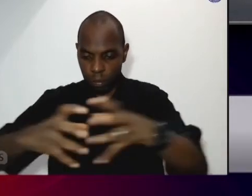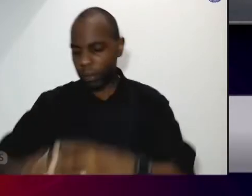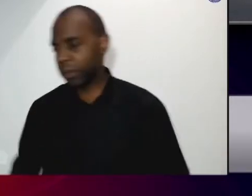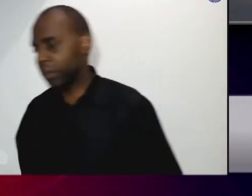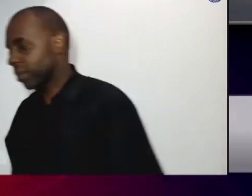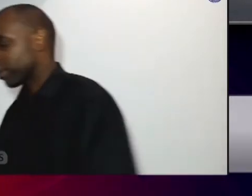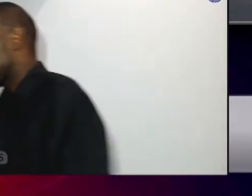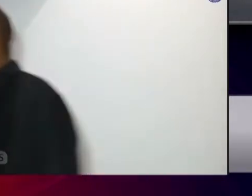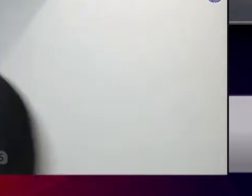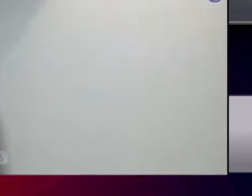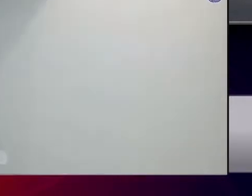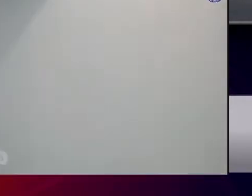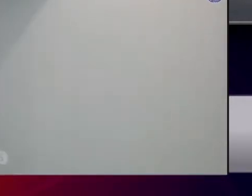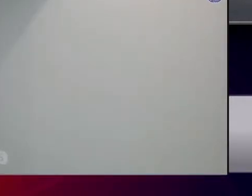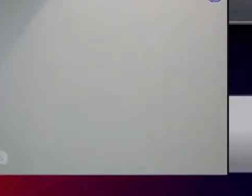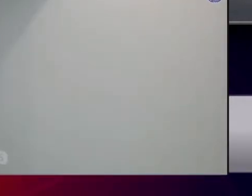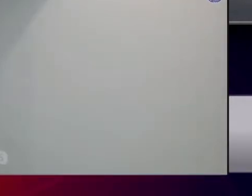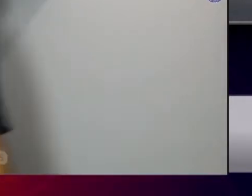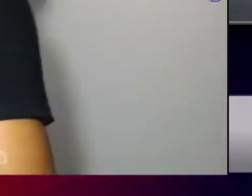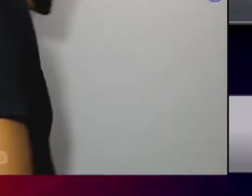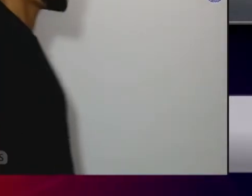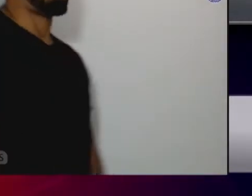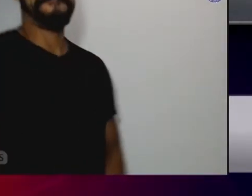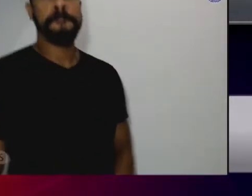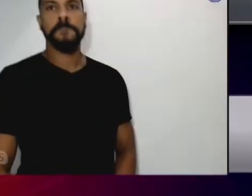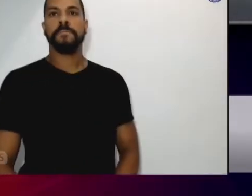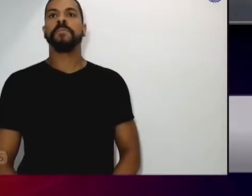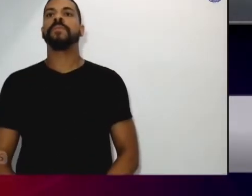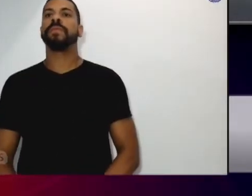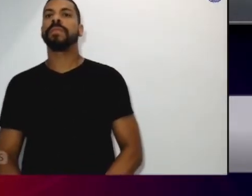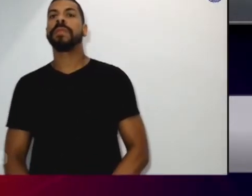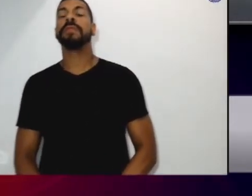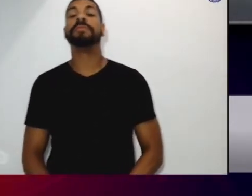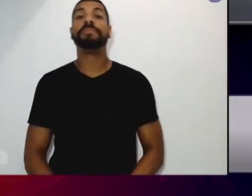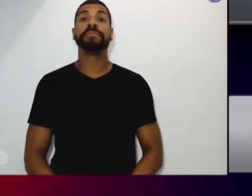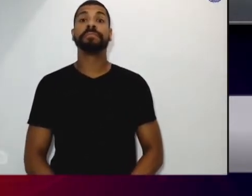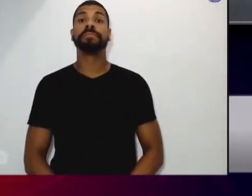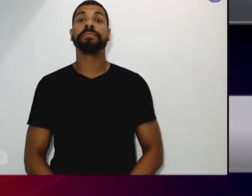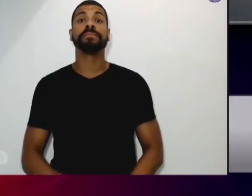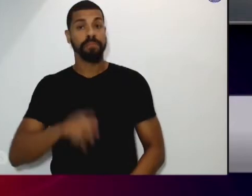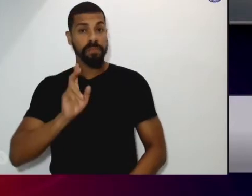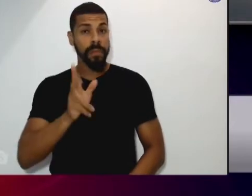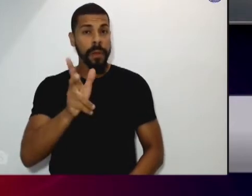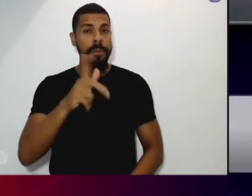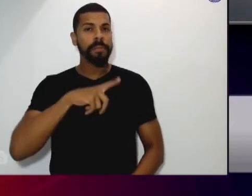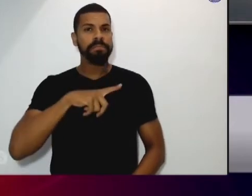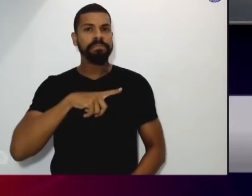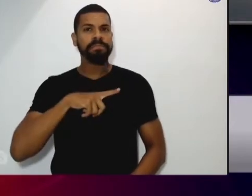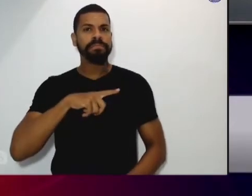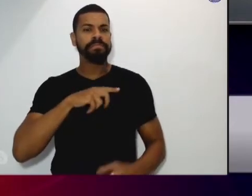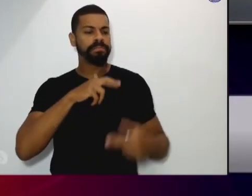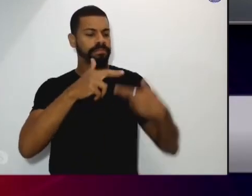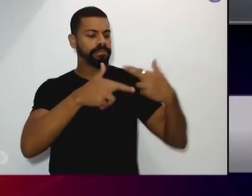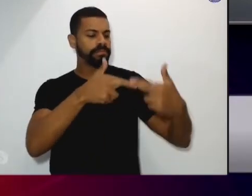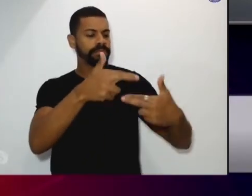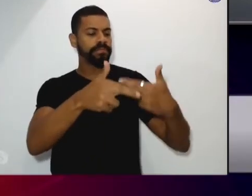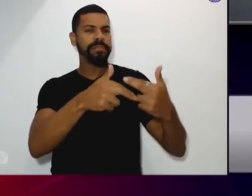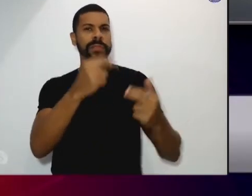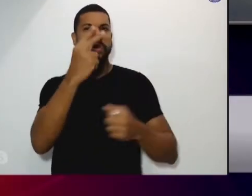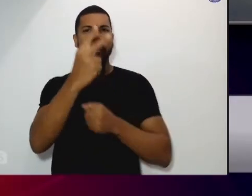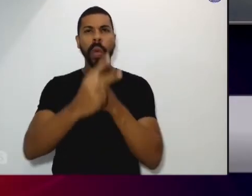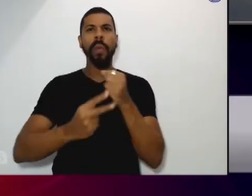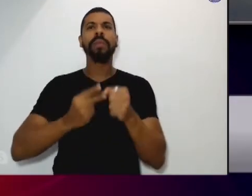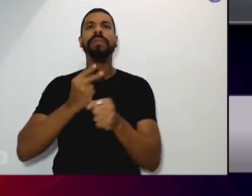atrás do SARAD atrás das comunidades terapêuticas quem lida com o assunto reunimos a rede e depois de dois anos de reuniões reuniões